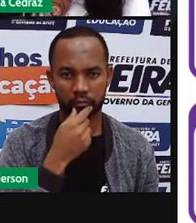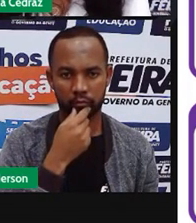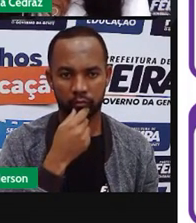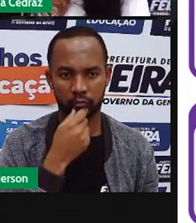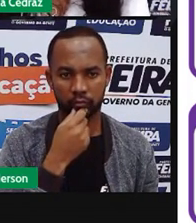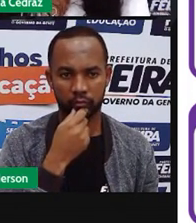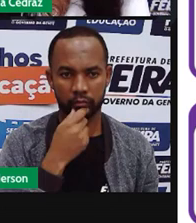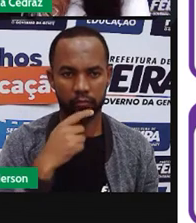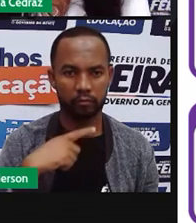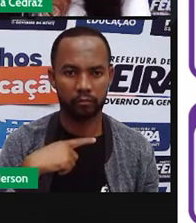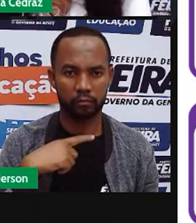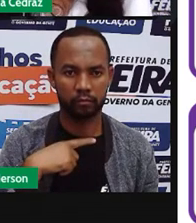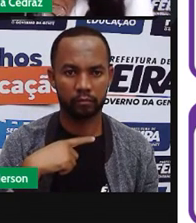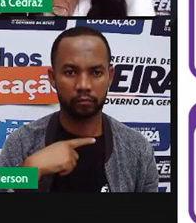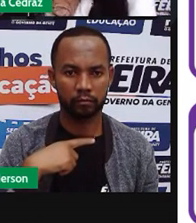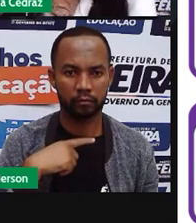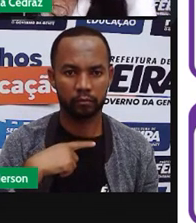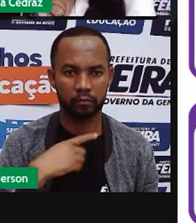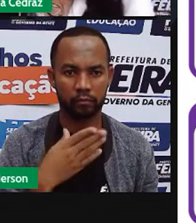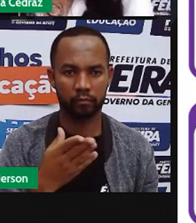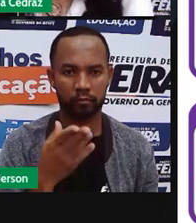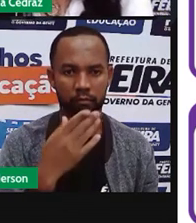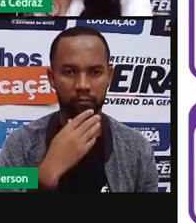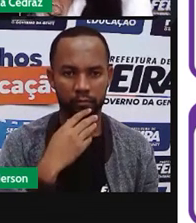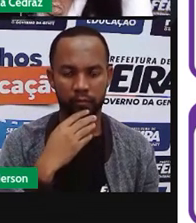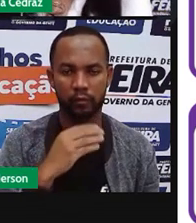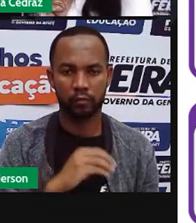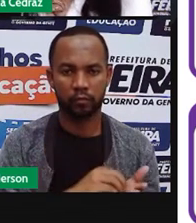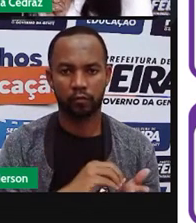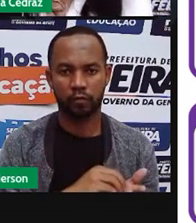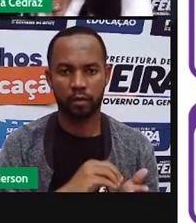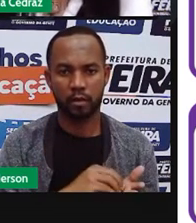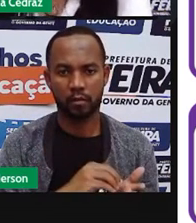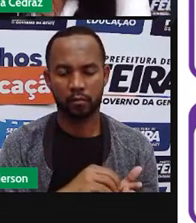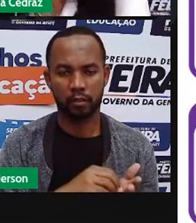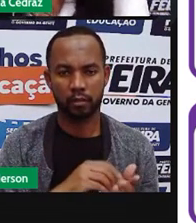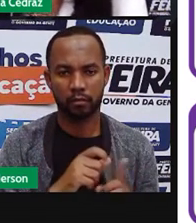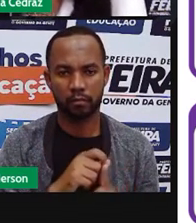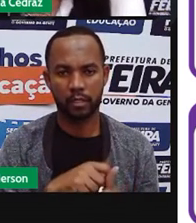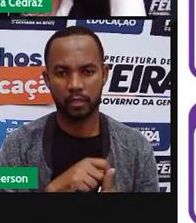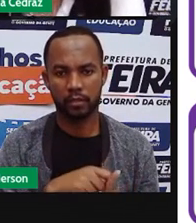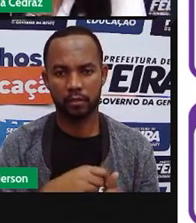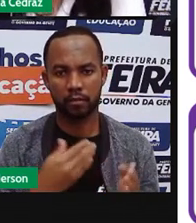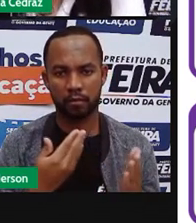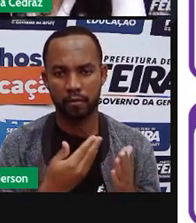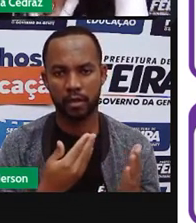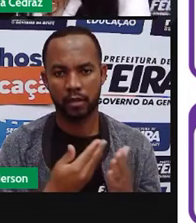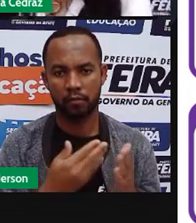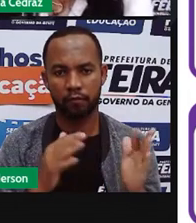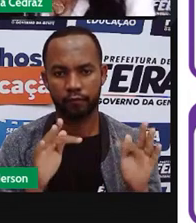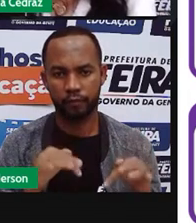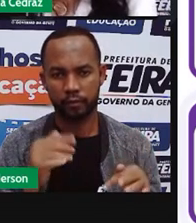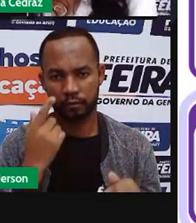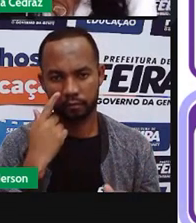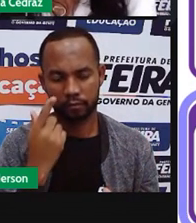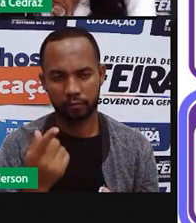estamos no mês de julho e faltam alguns meses para chegarmos no final do ano